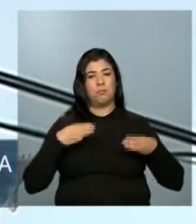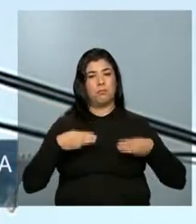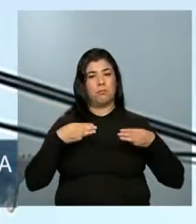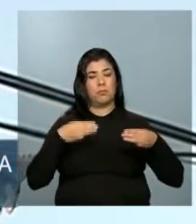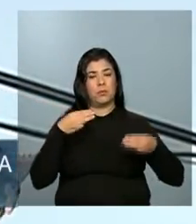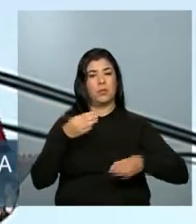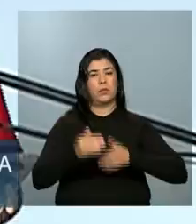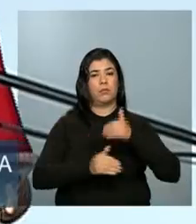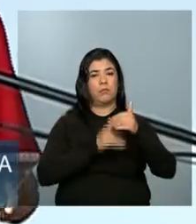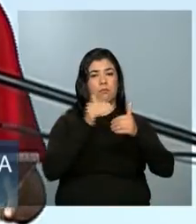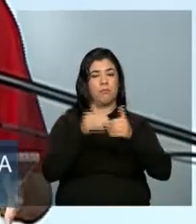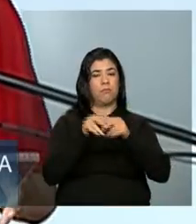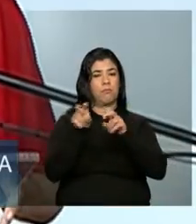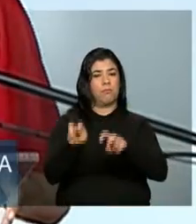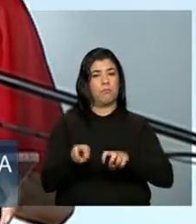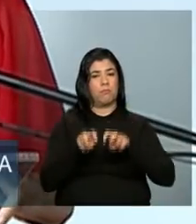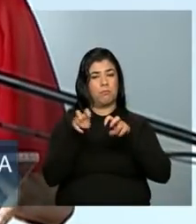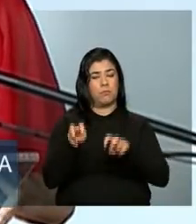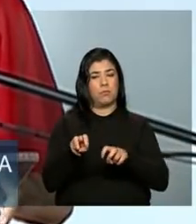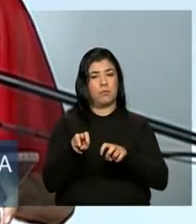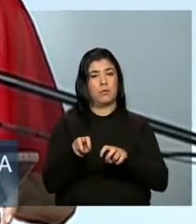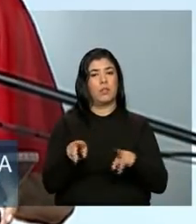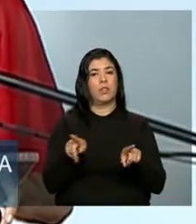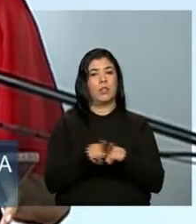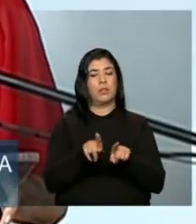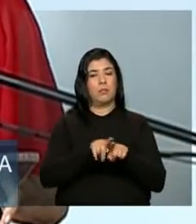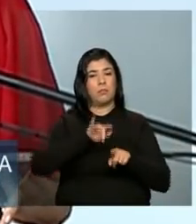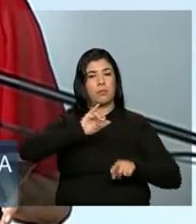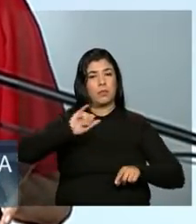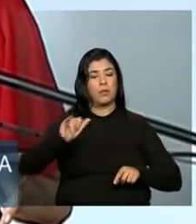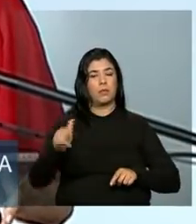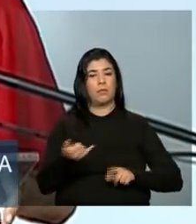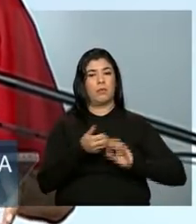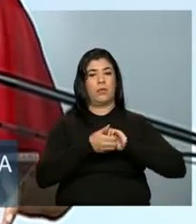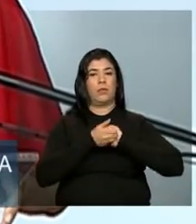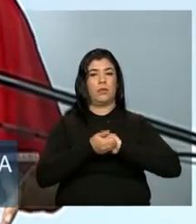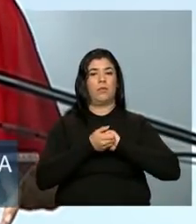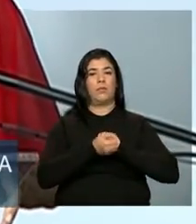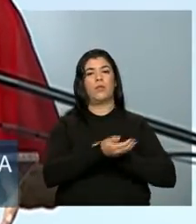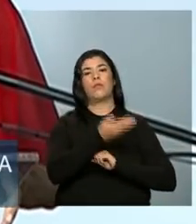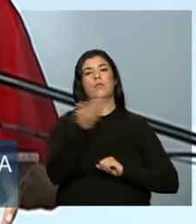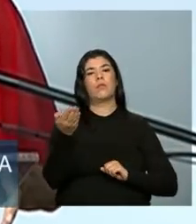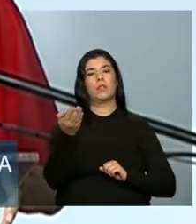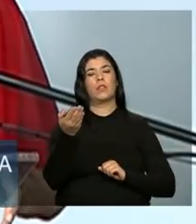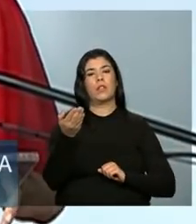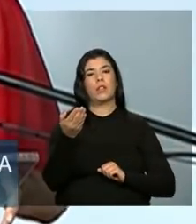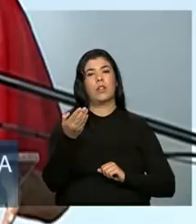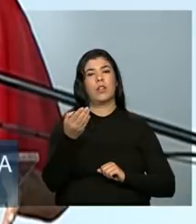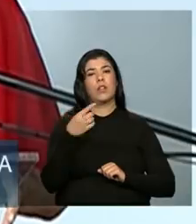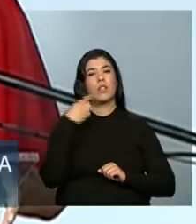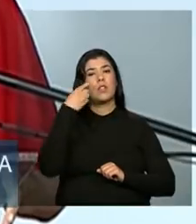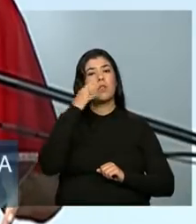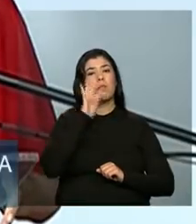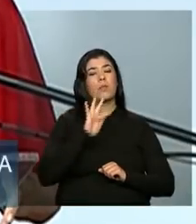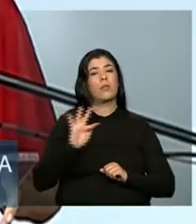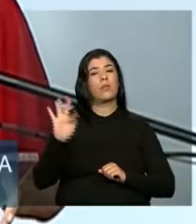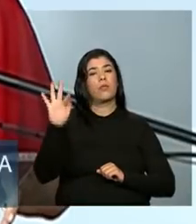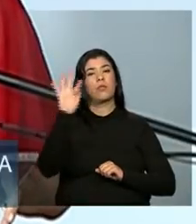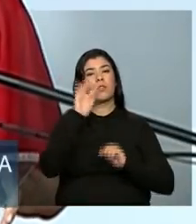Queria dirigir um cumprimento aos deputados federais que me acompanham hoje.